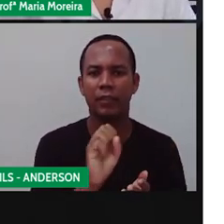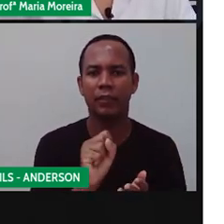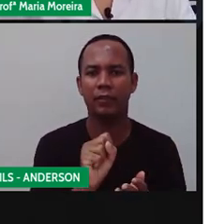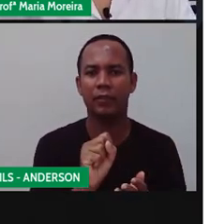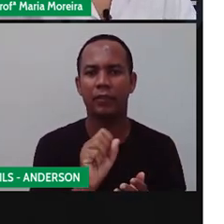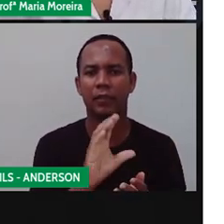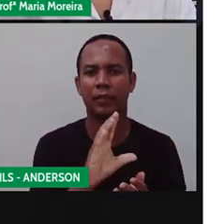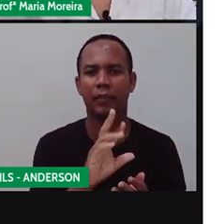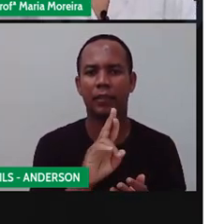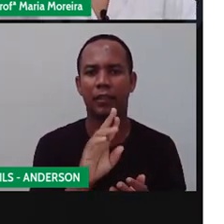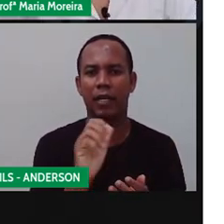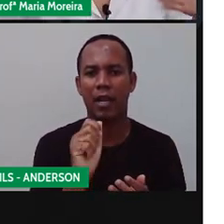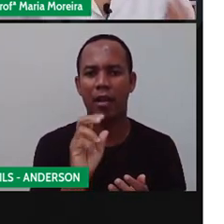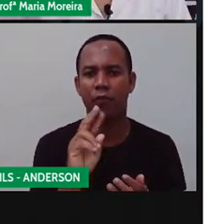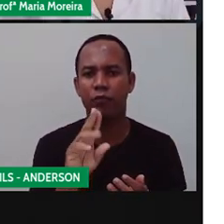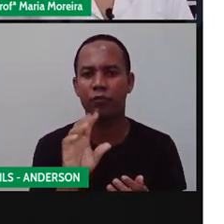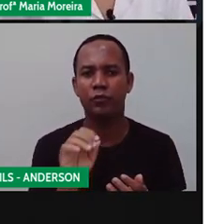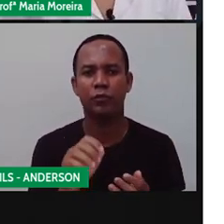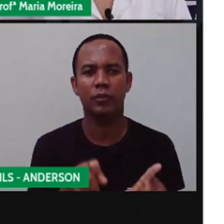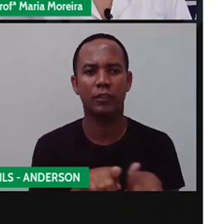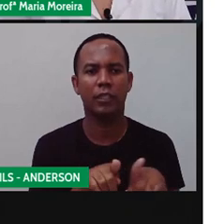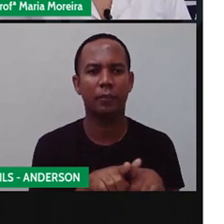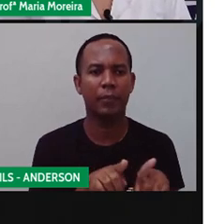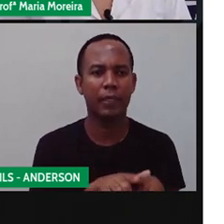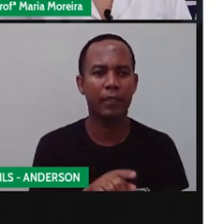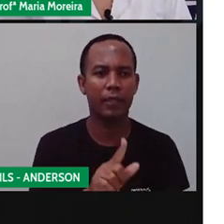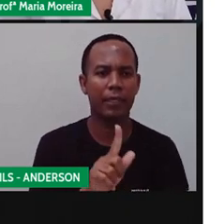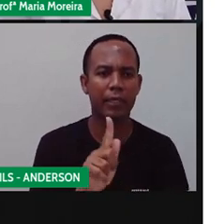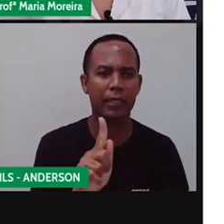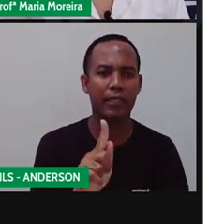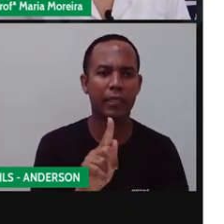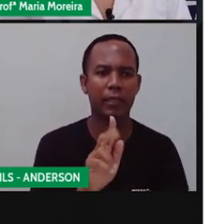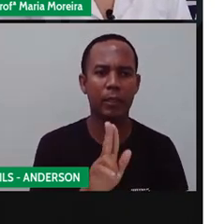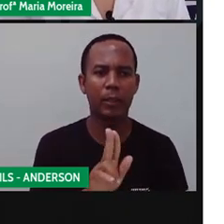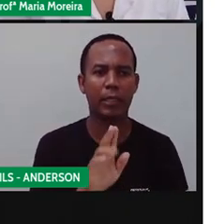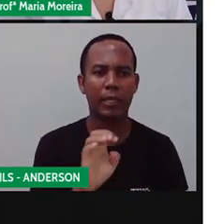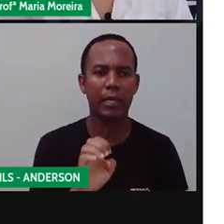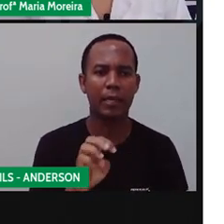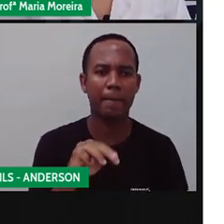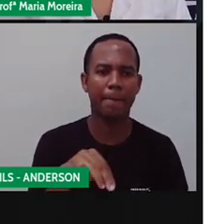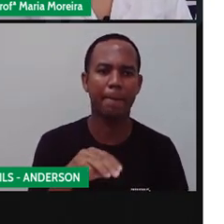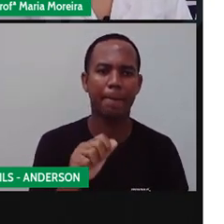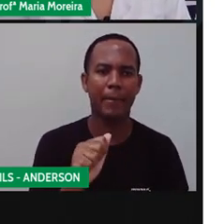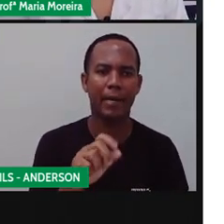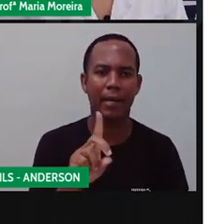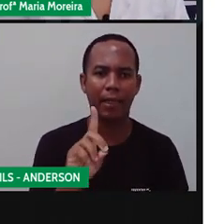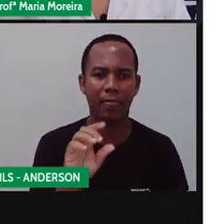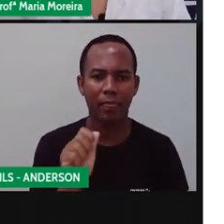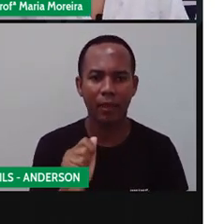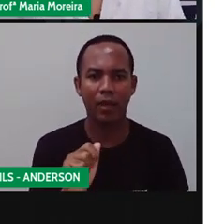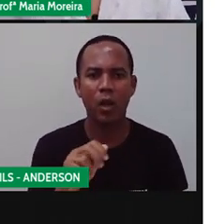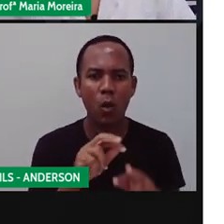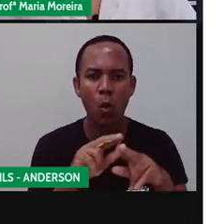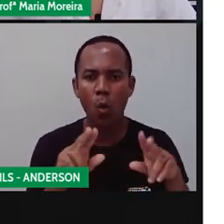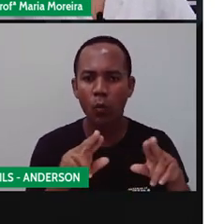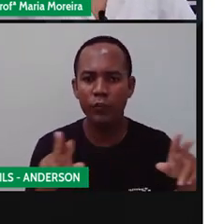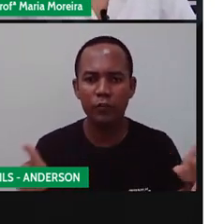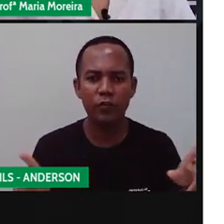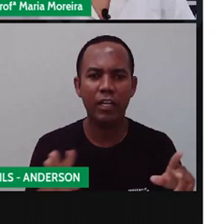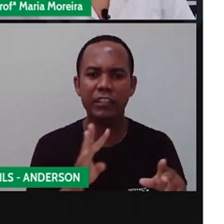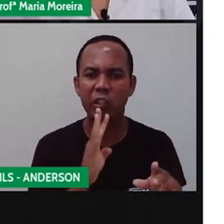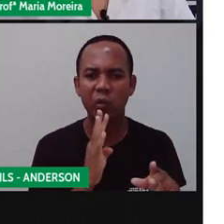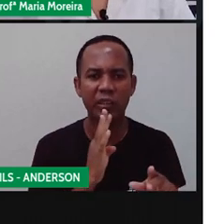pega-pega, já brinquei de queimada e já brinquei de escravos de Jô. Outras, no entanto, ainda não são muito